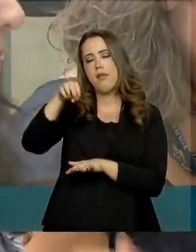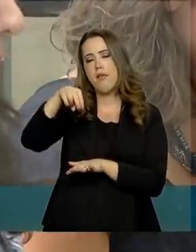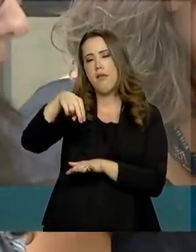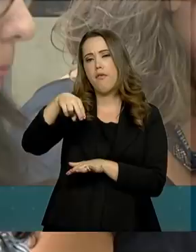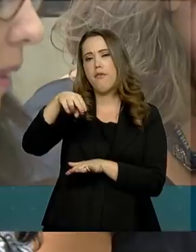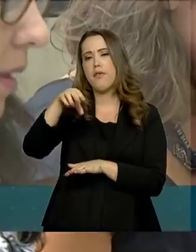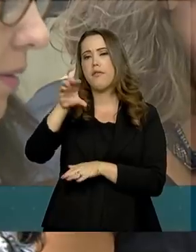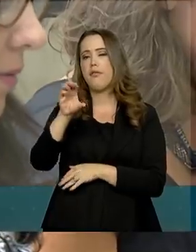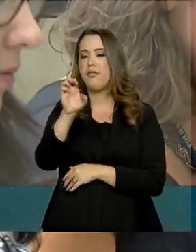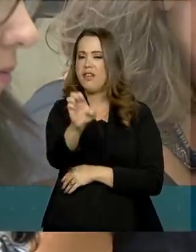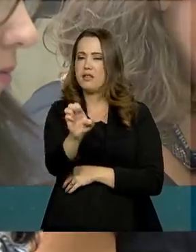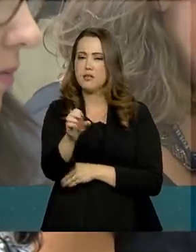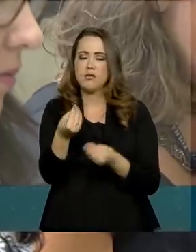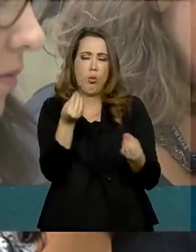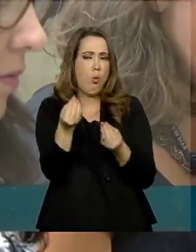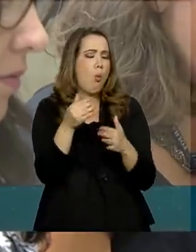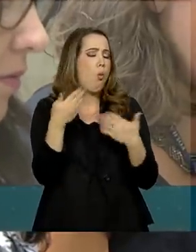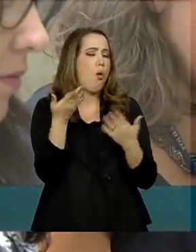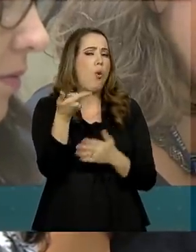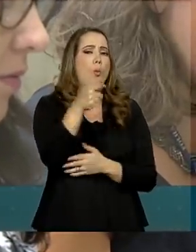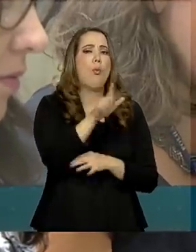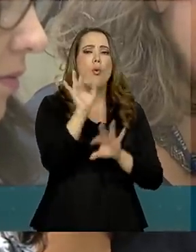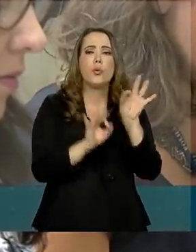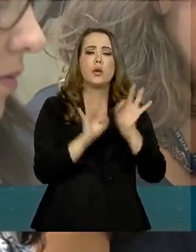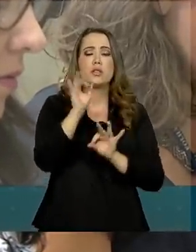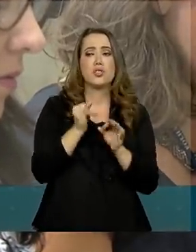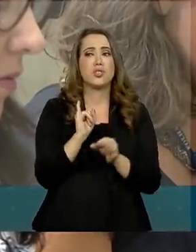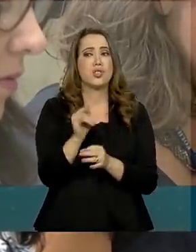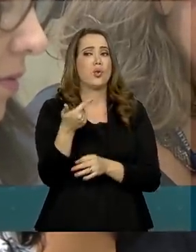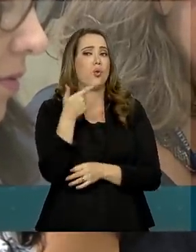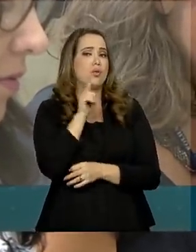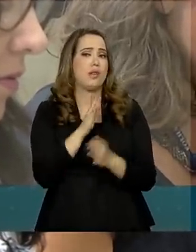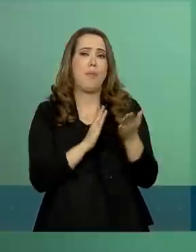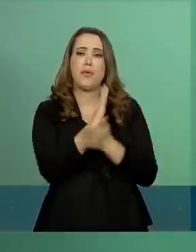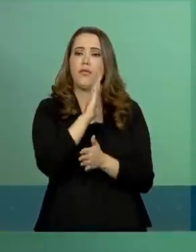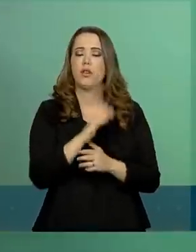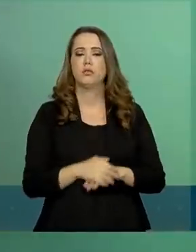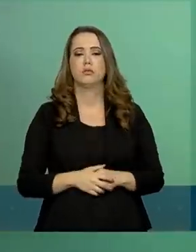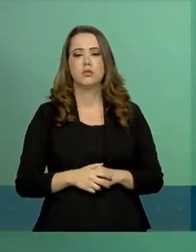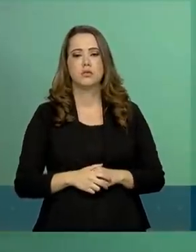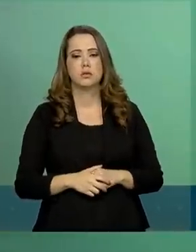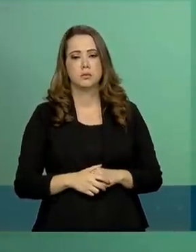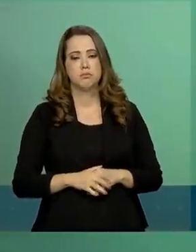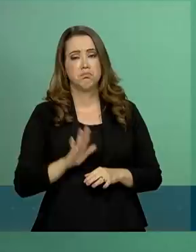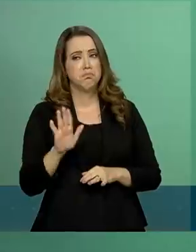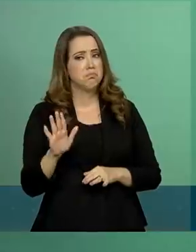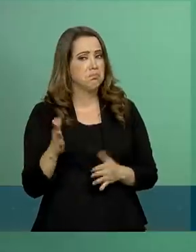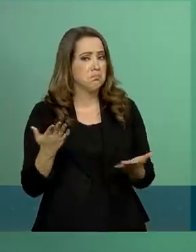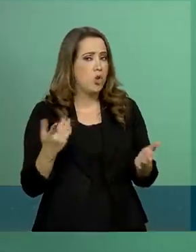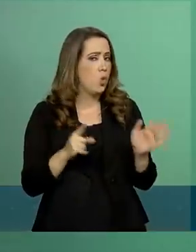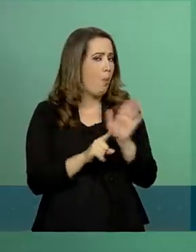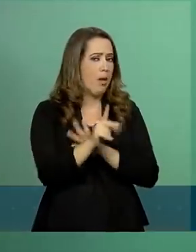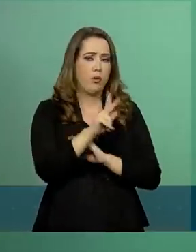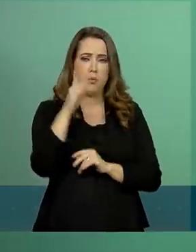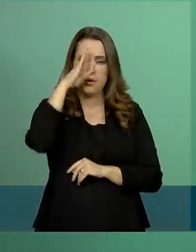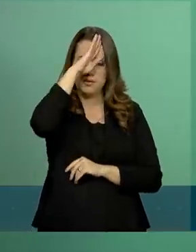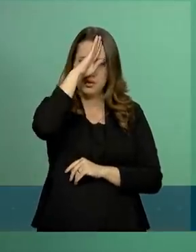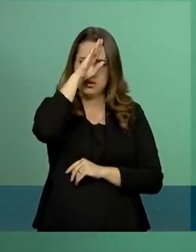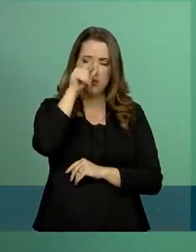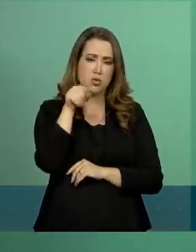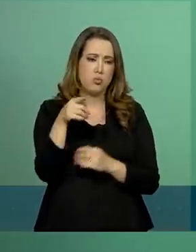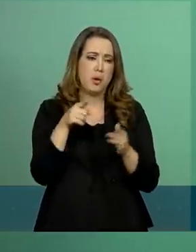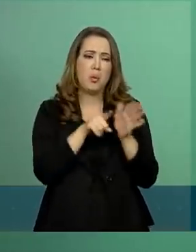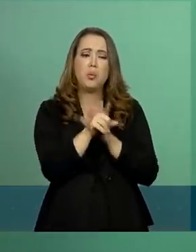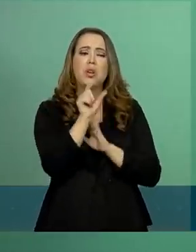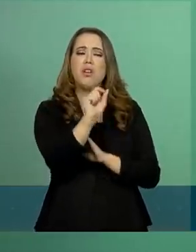isso não consiga ser aprovado no Congresso. Eu não comentei esse tema com o presidente hoje, Tânia. me comprometo a te